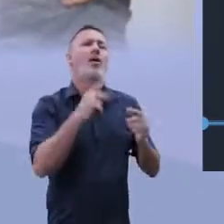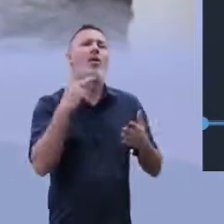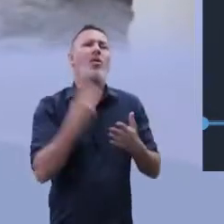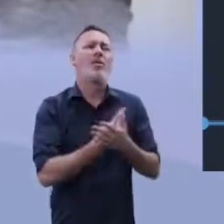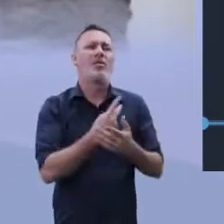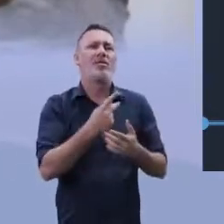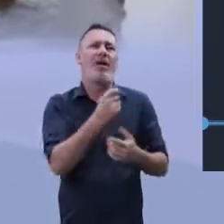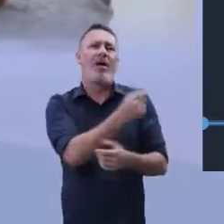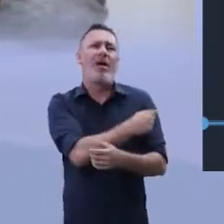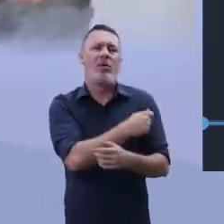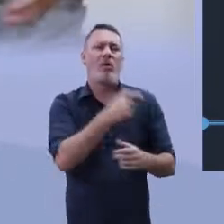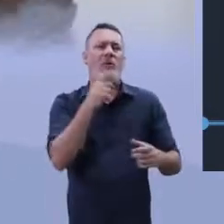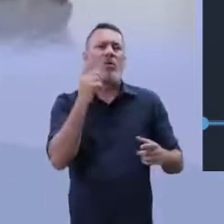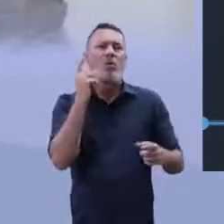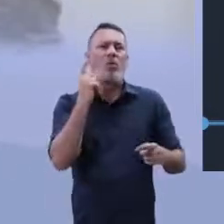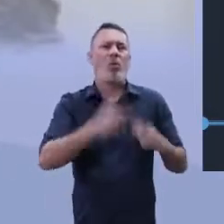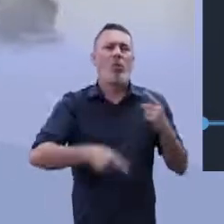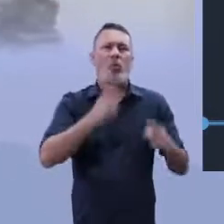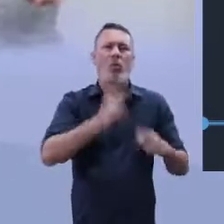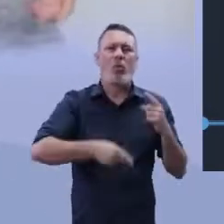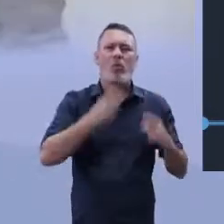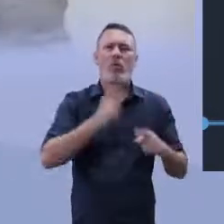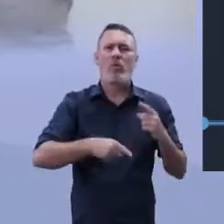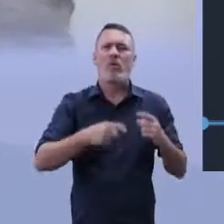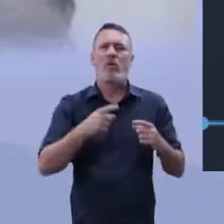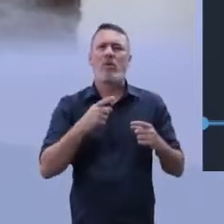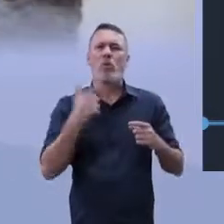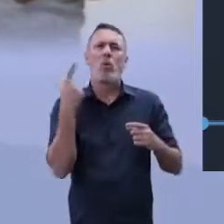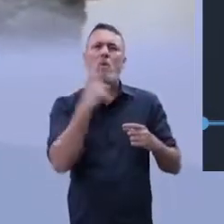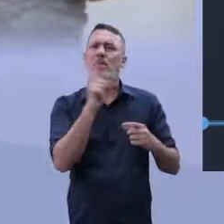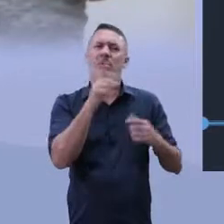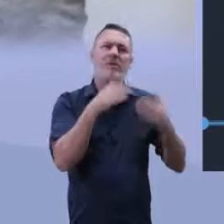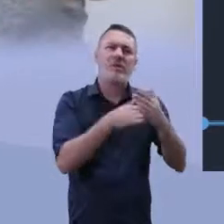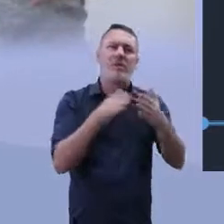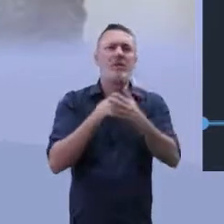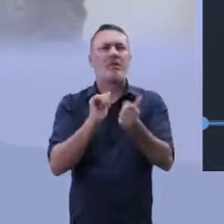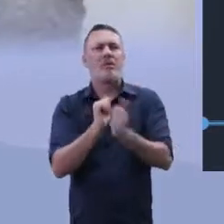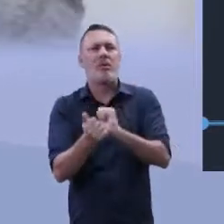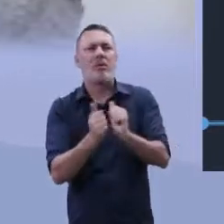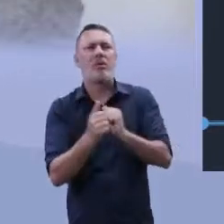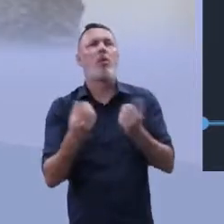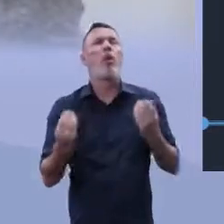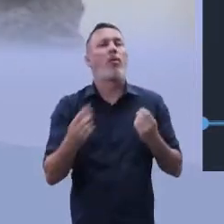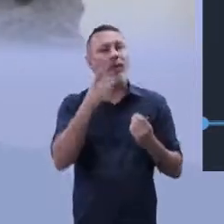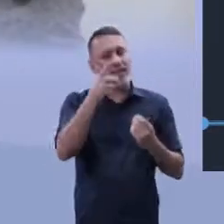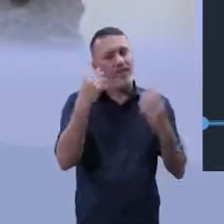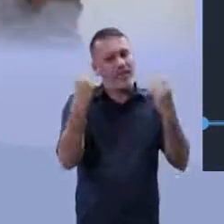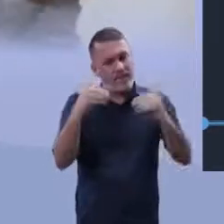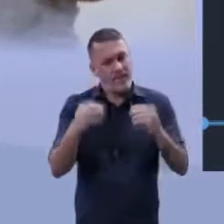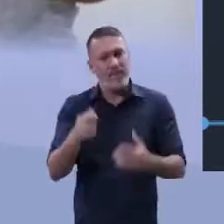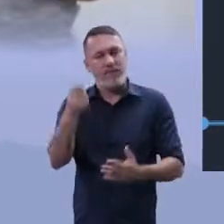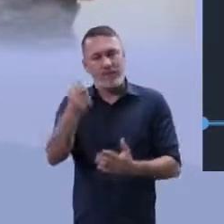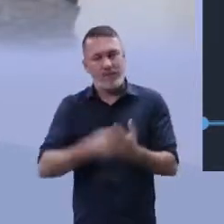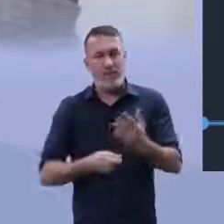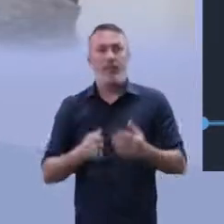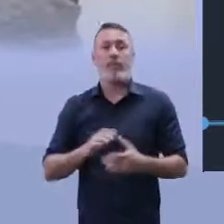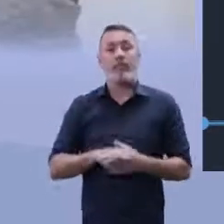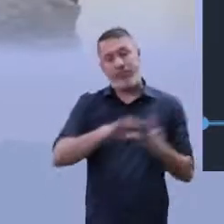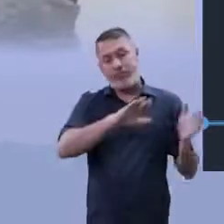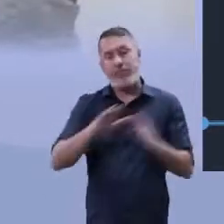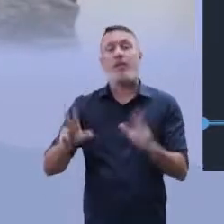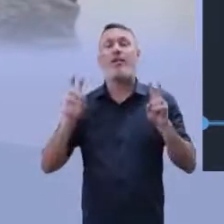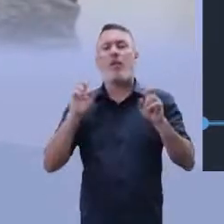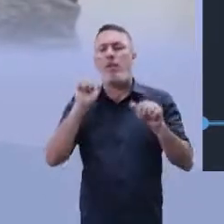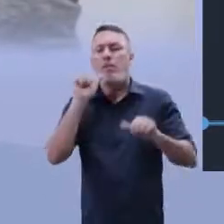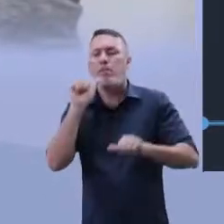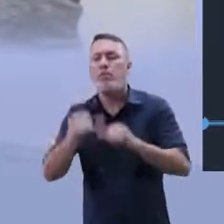aluno, essa pessoa, esse indivíduo, essa criança, ter acesso ao esporte? São informações que você vai colocar. E o que é modificação